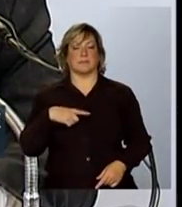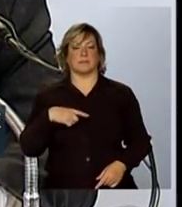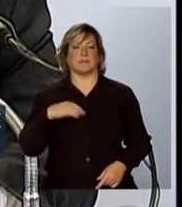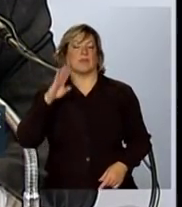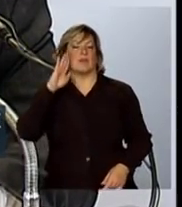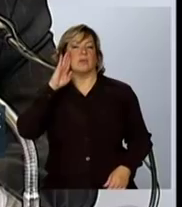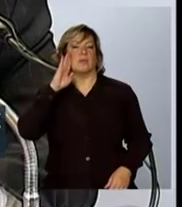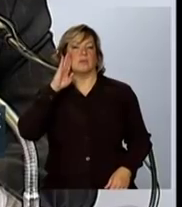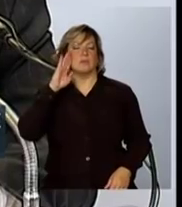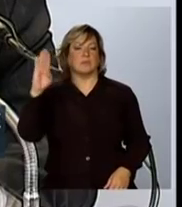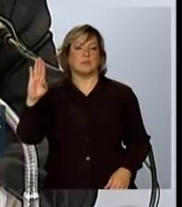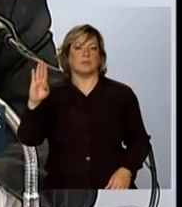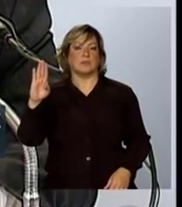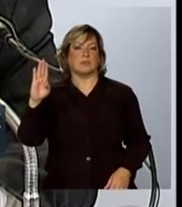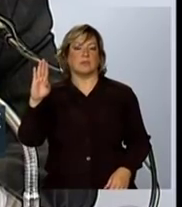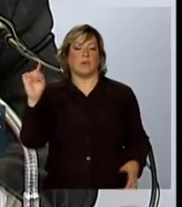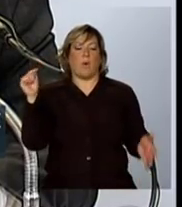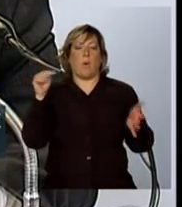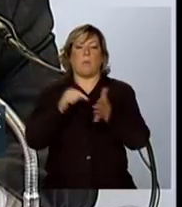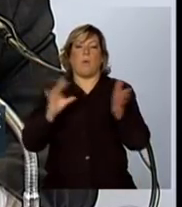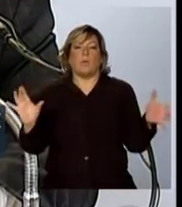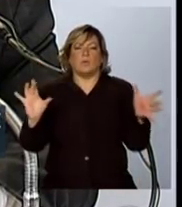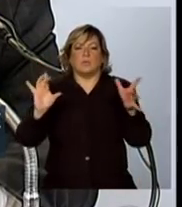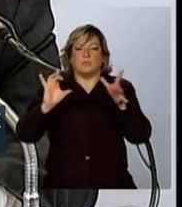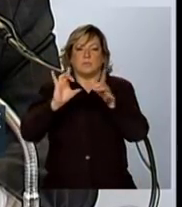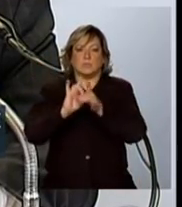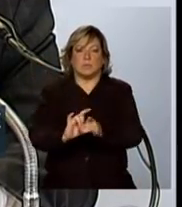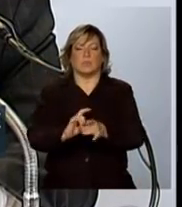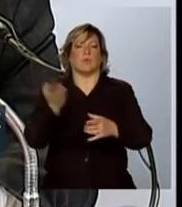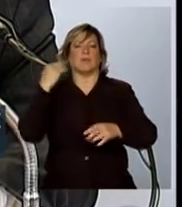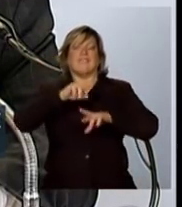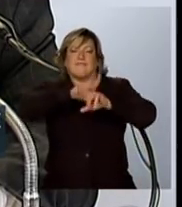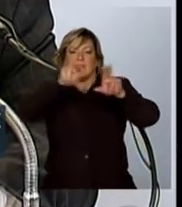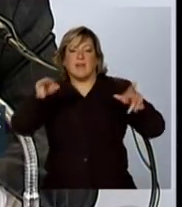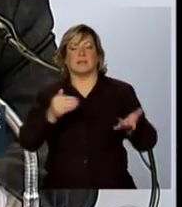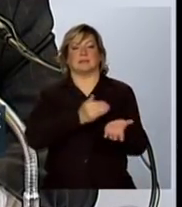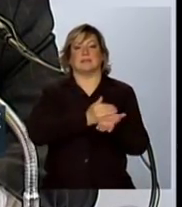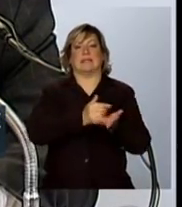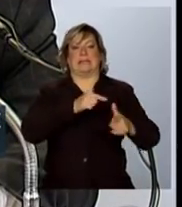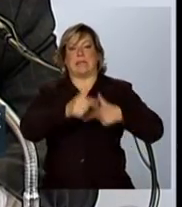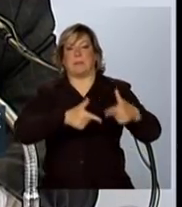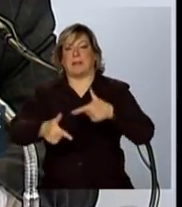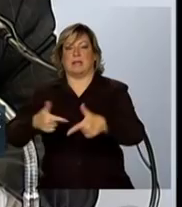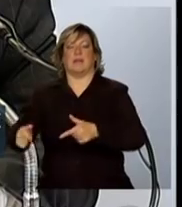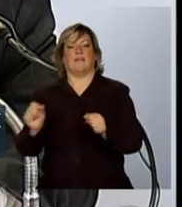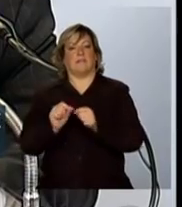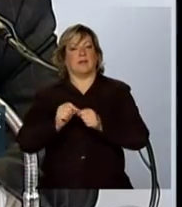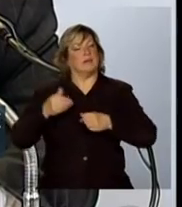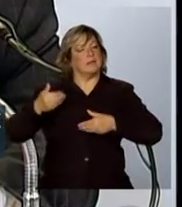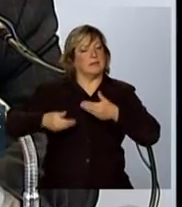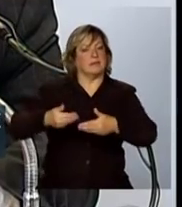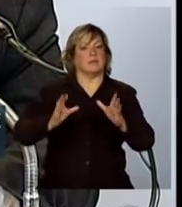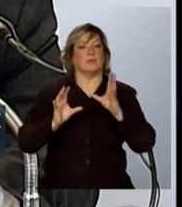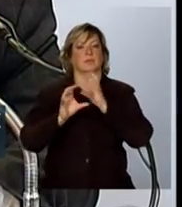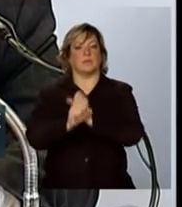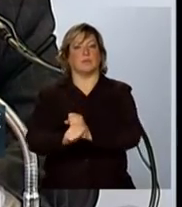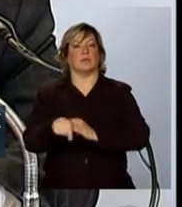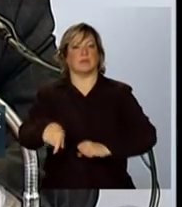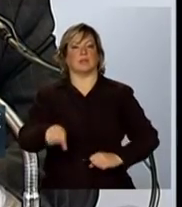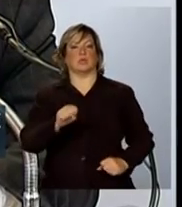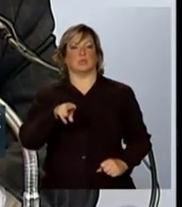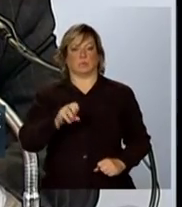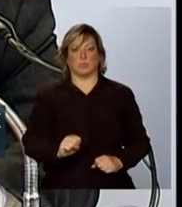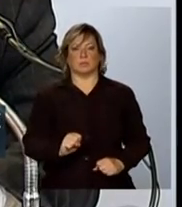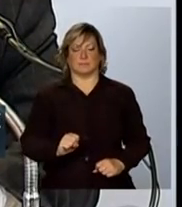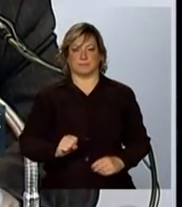de enlace de uma série de iniciativas que foram sendo desenvolvidas no âmbito do sistema de saúde.